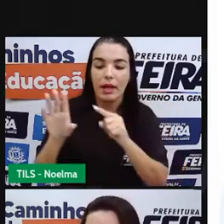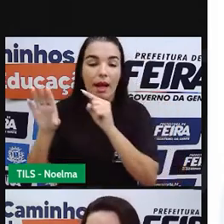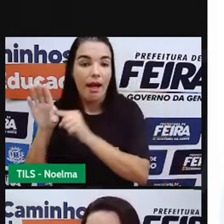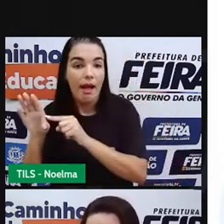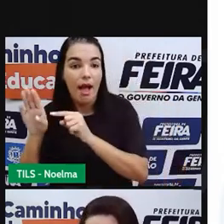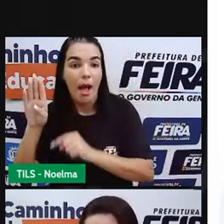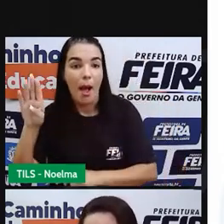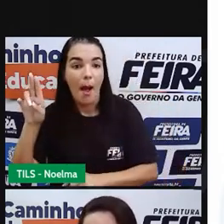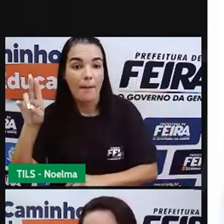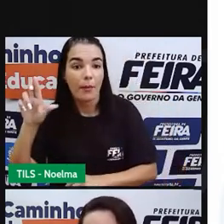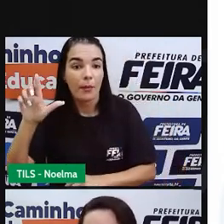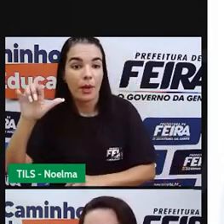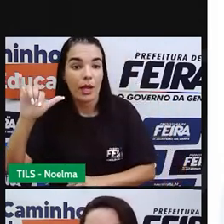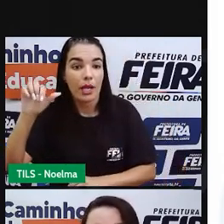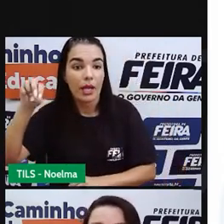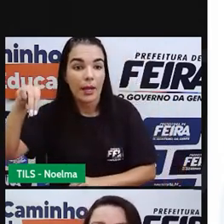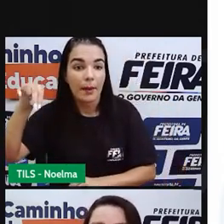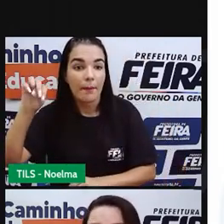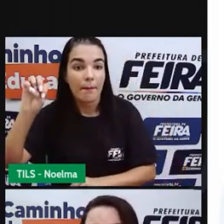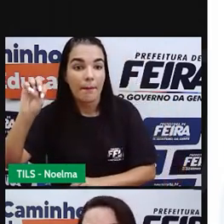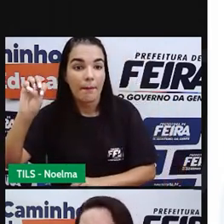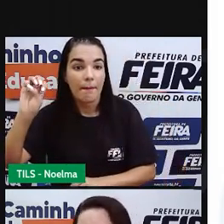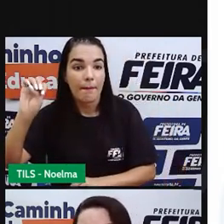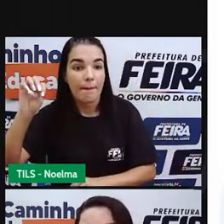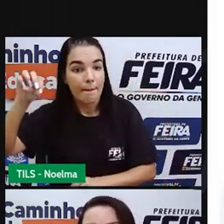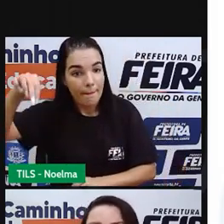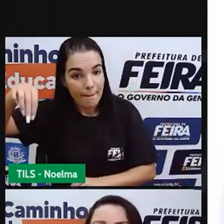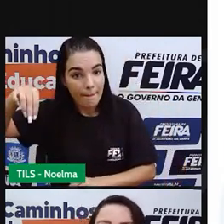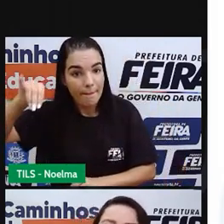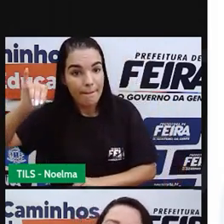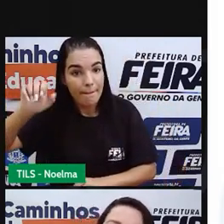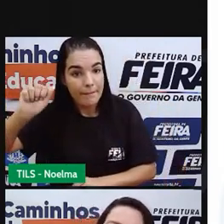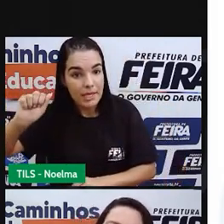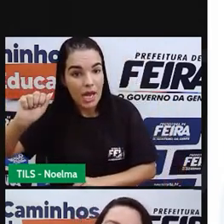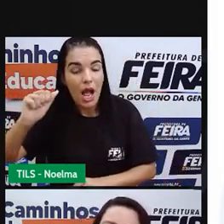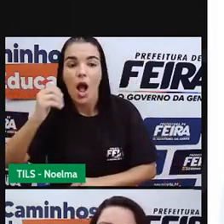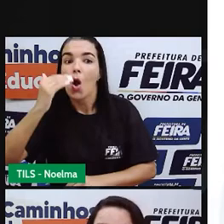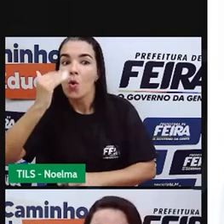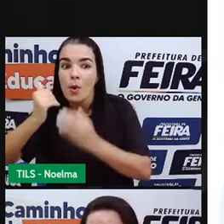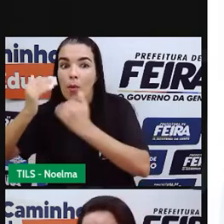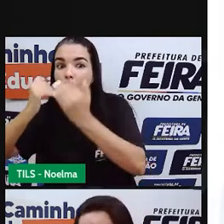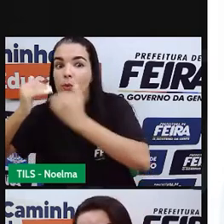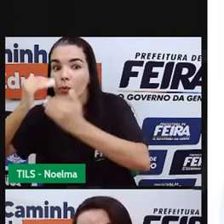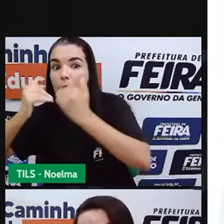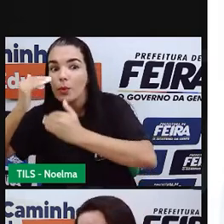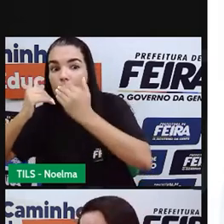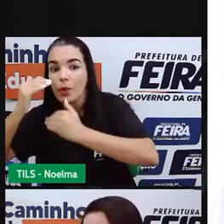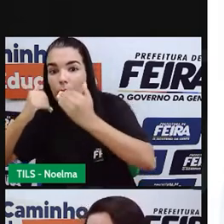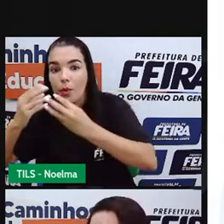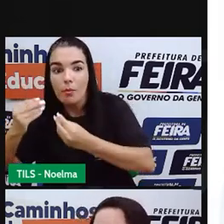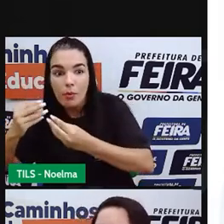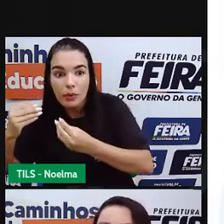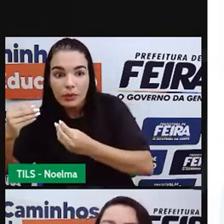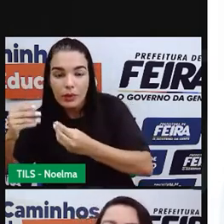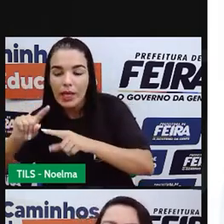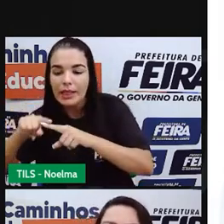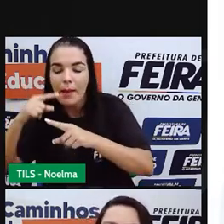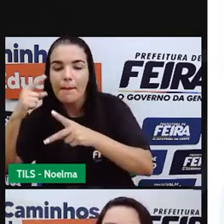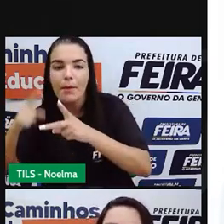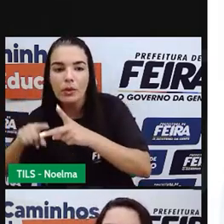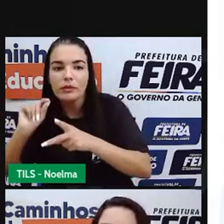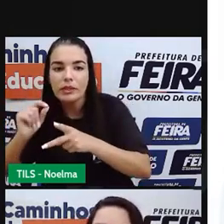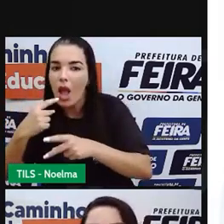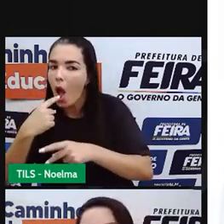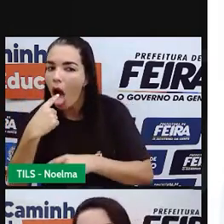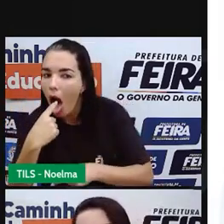Pouco comida em grande quantidade. E aí ela vai causar o vômito e vai usar laxantes. Algo raro, né? Que não